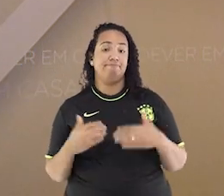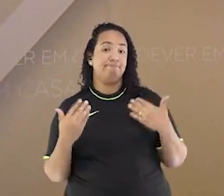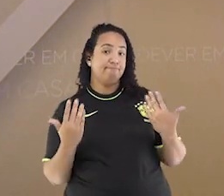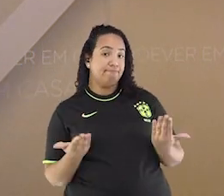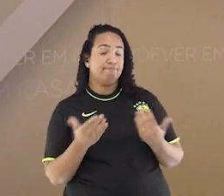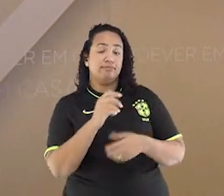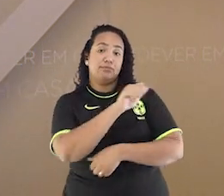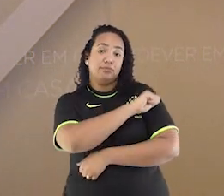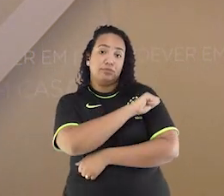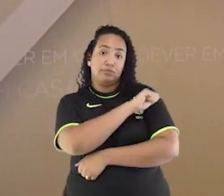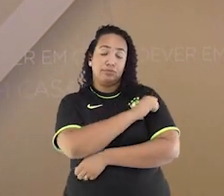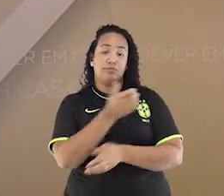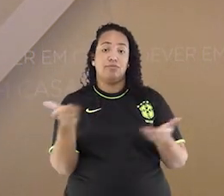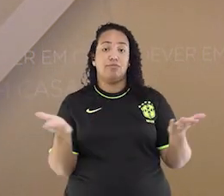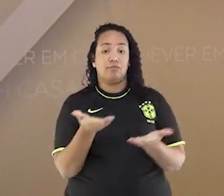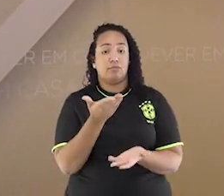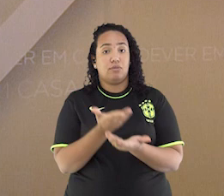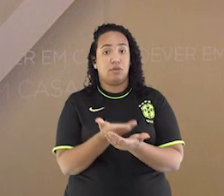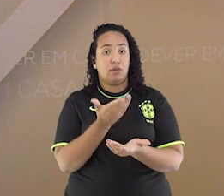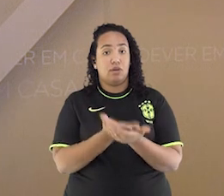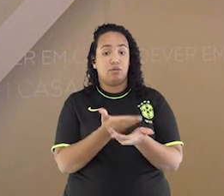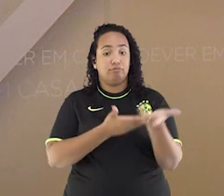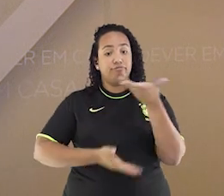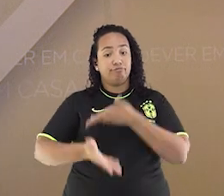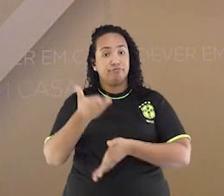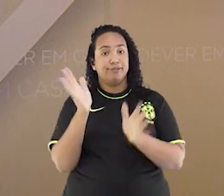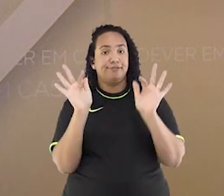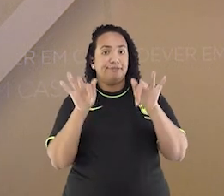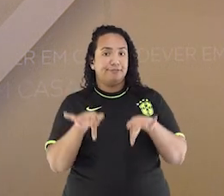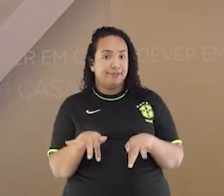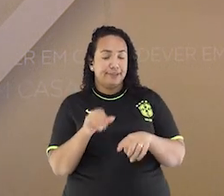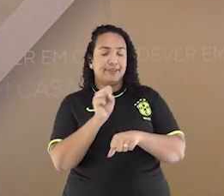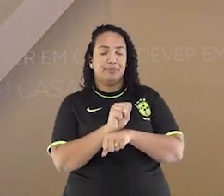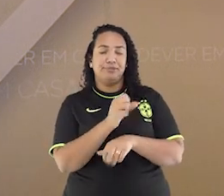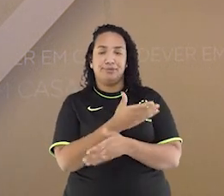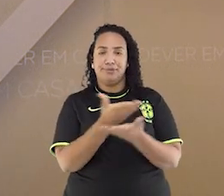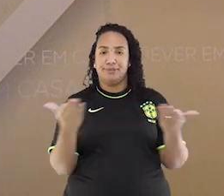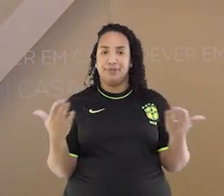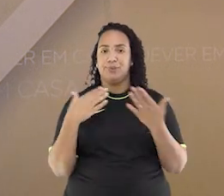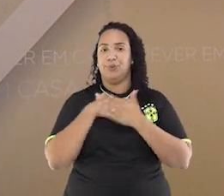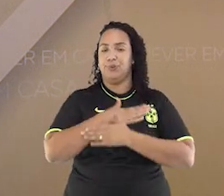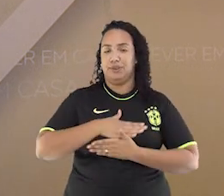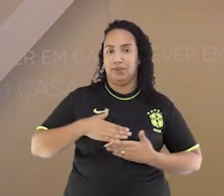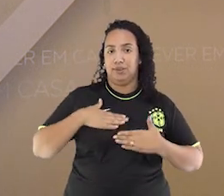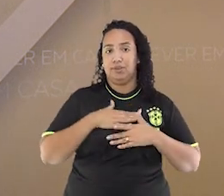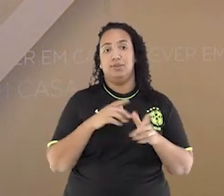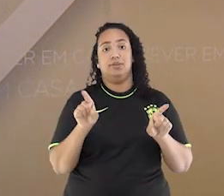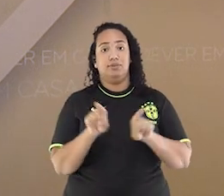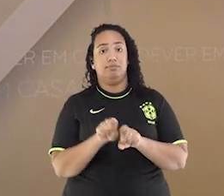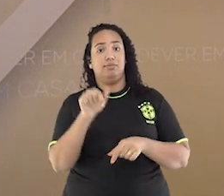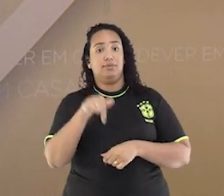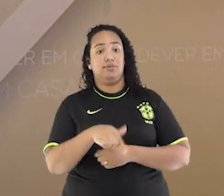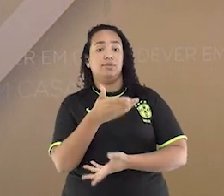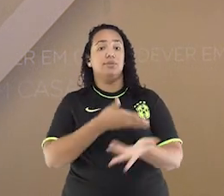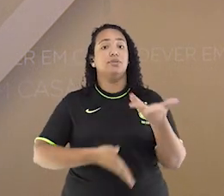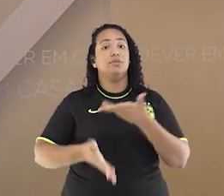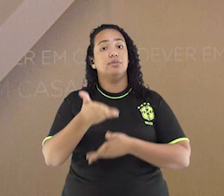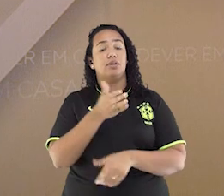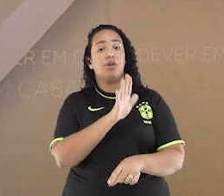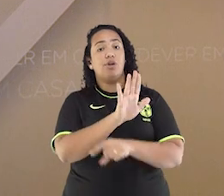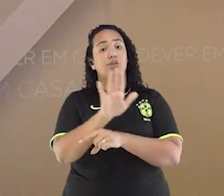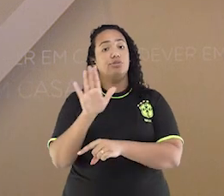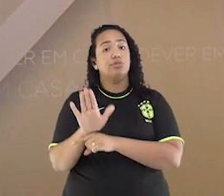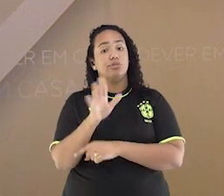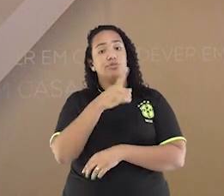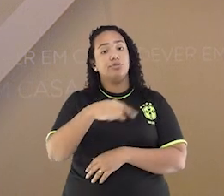estudantes. Chegamos ao fim da nossa interação. Espero que tenham gostado e que de alguma forma esta interação tenha reflexo